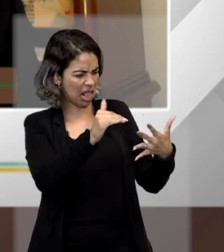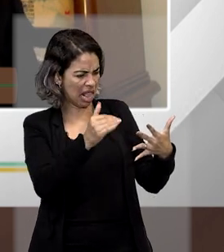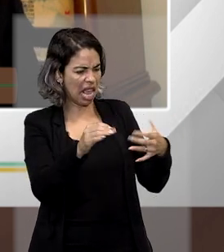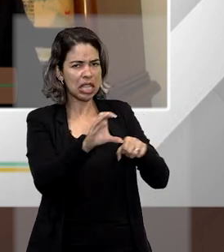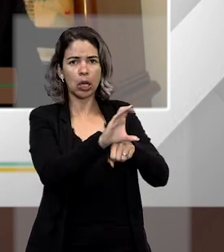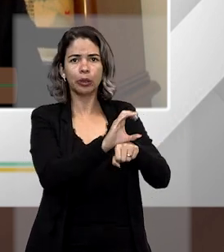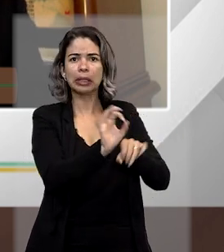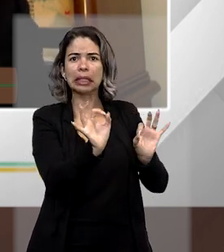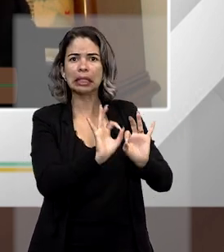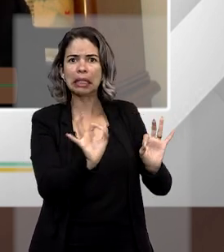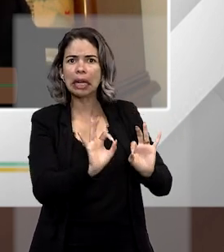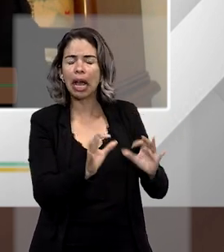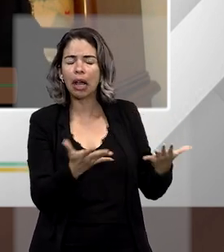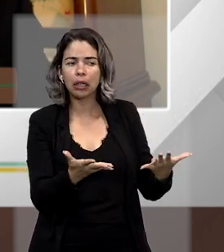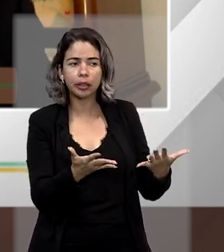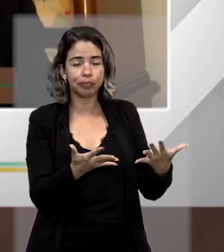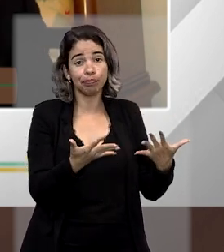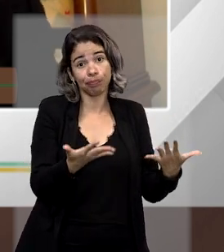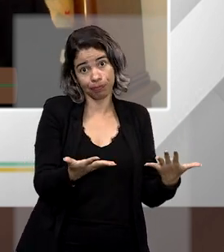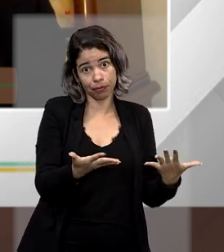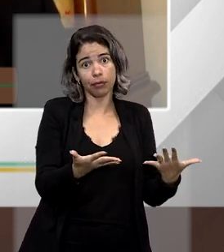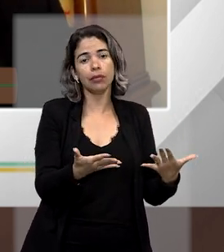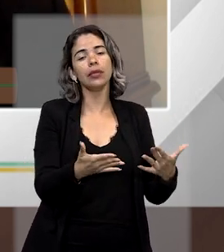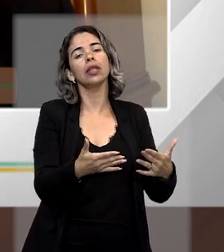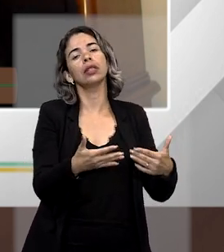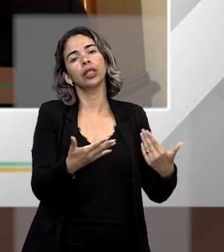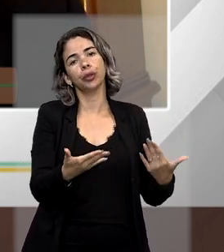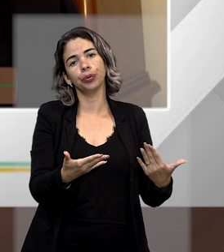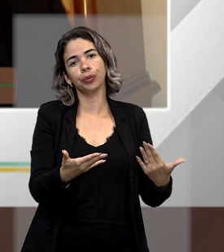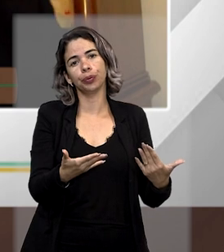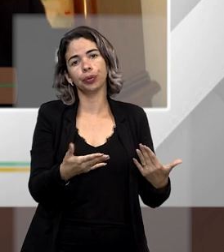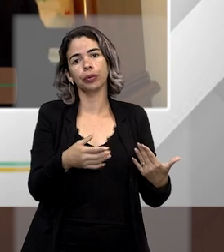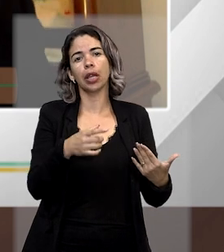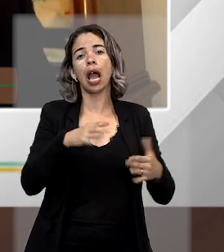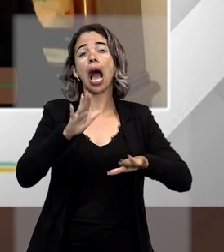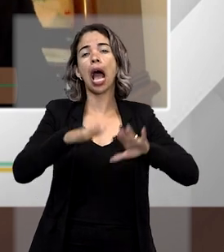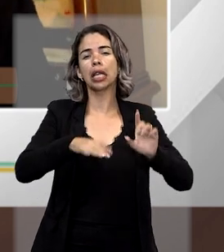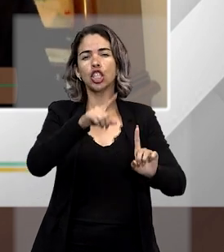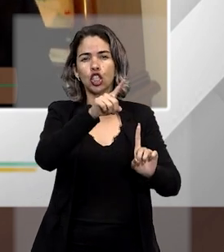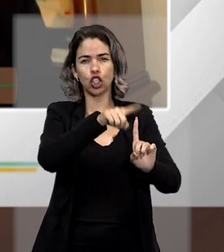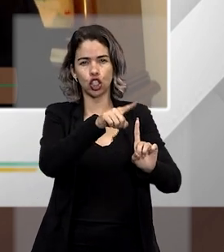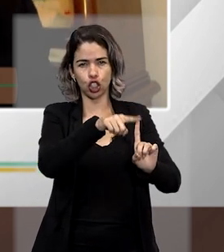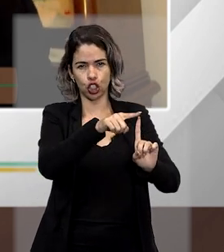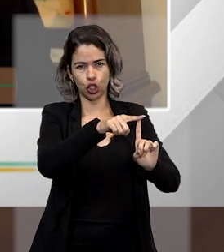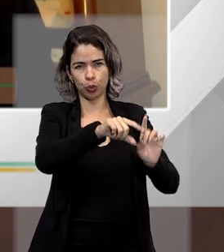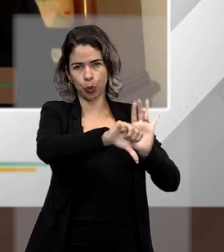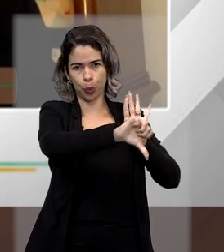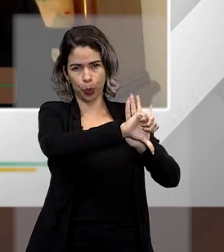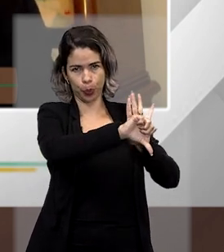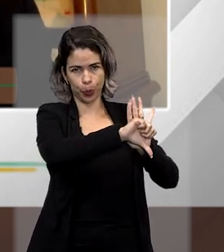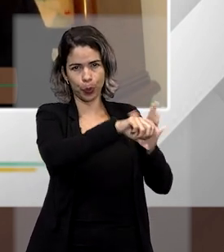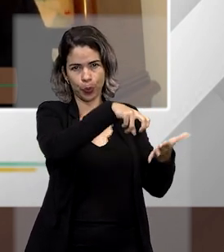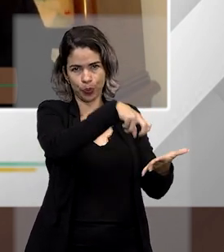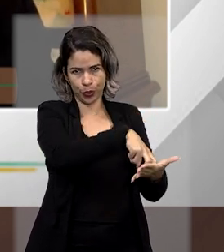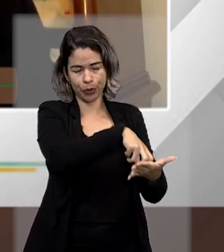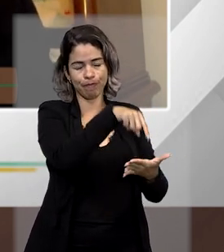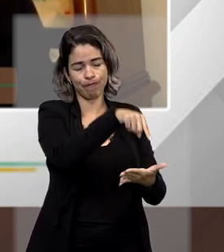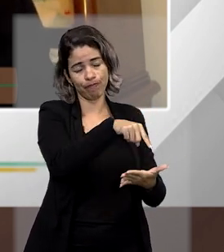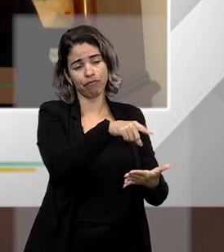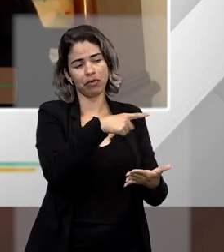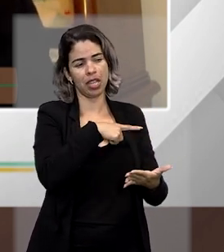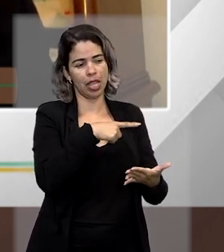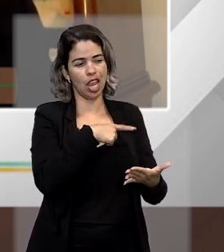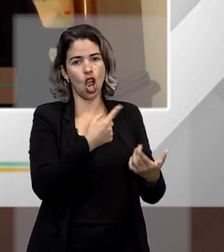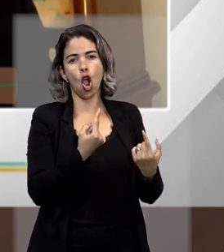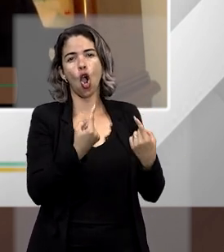Constituição de 88. Então, é muito isso. Agora, tinha tipos penais ali que eram